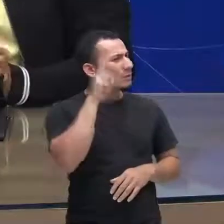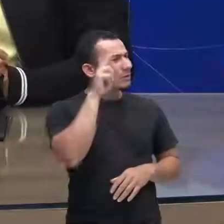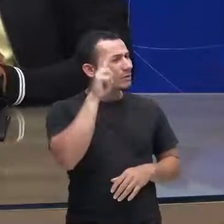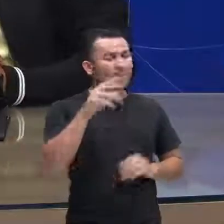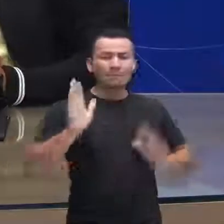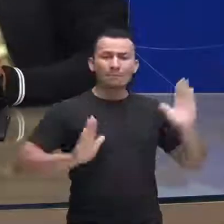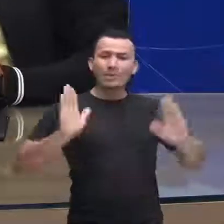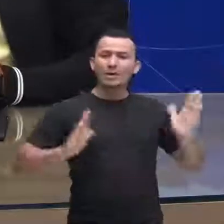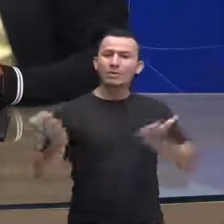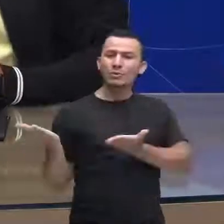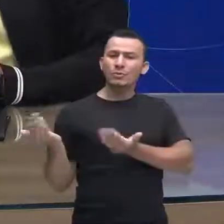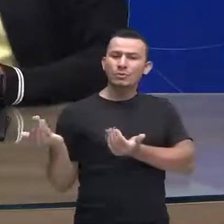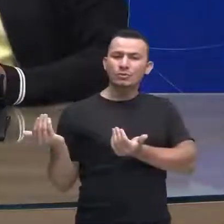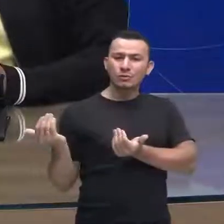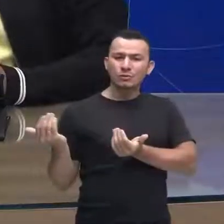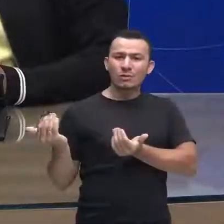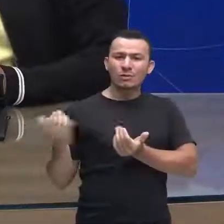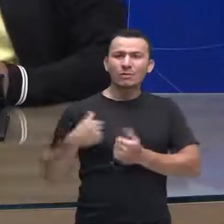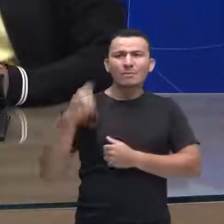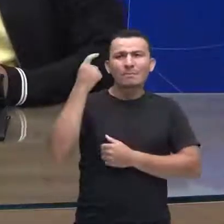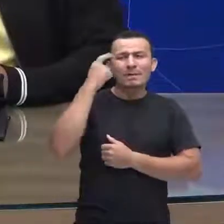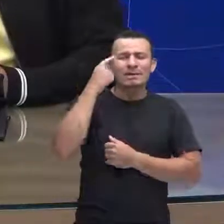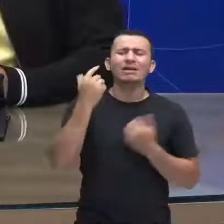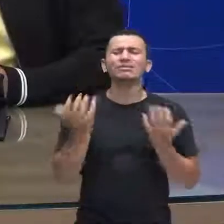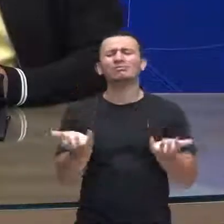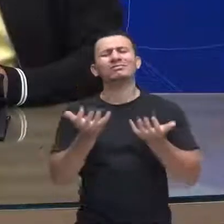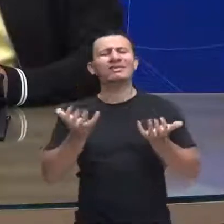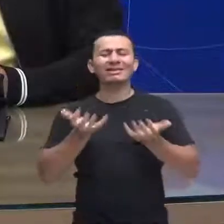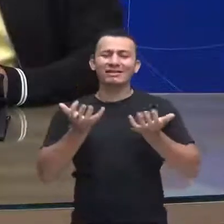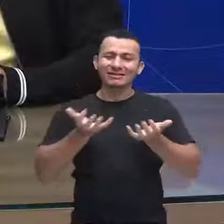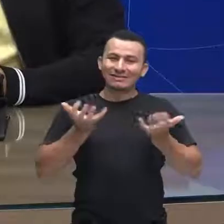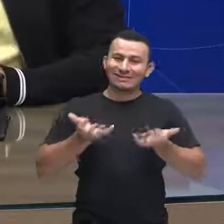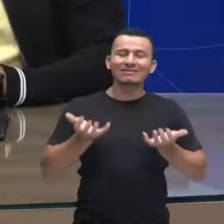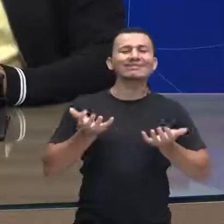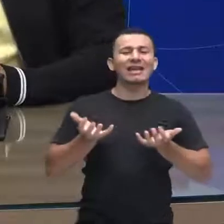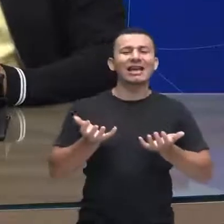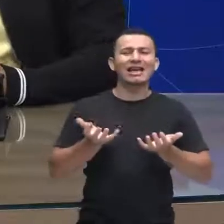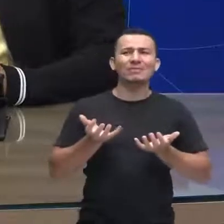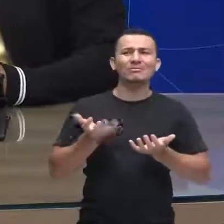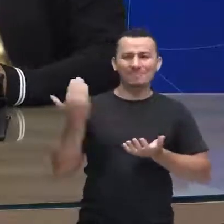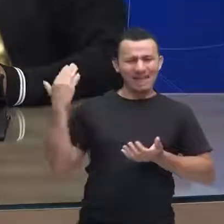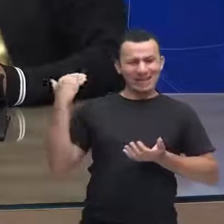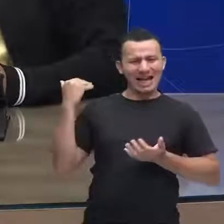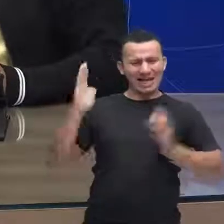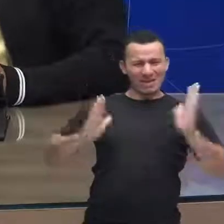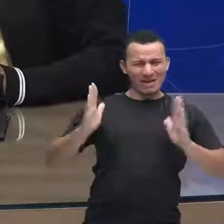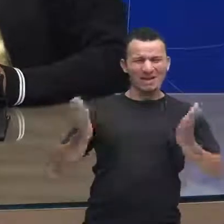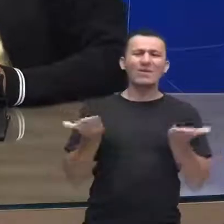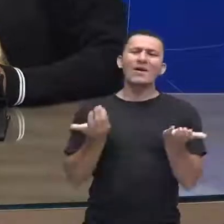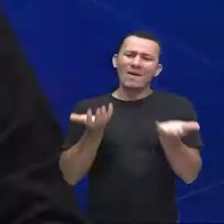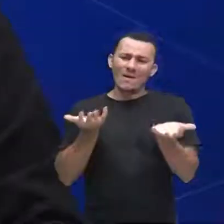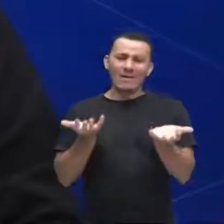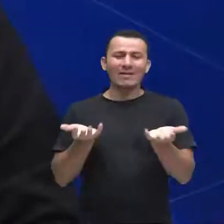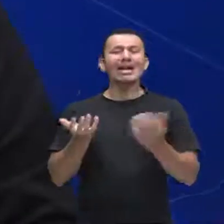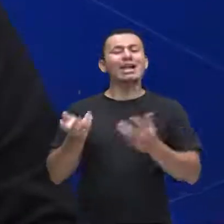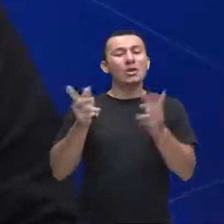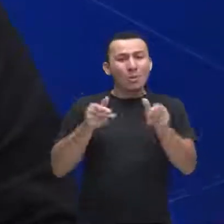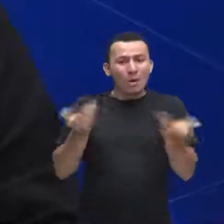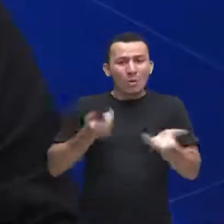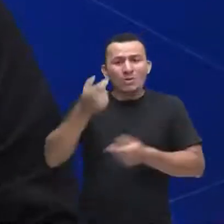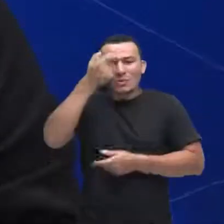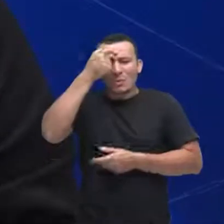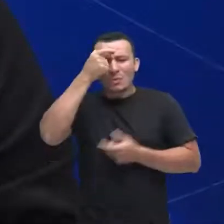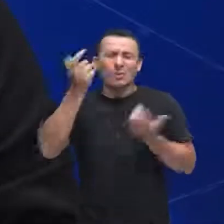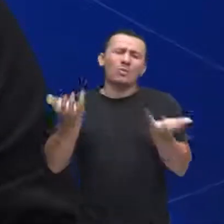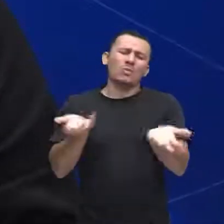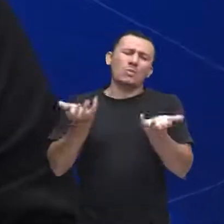adolescência eu fico pensando eu queria muito ter naquela época a cabeça que tem hoje gostaria que os adolescentes hoje